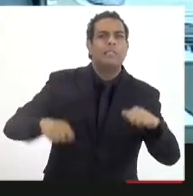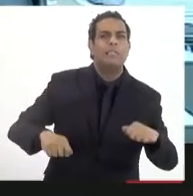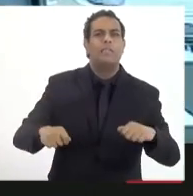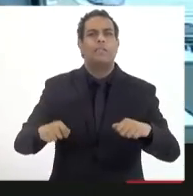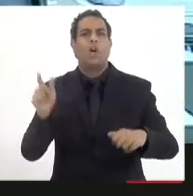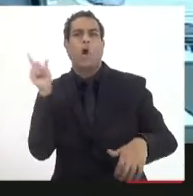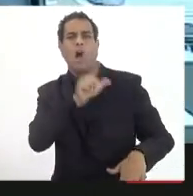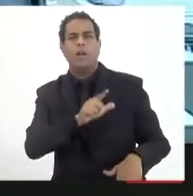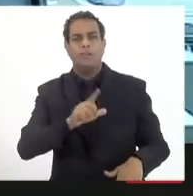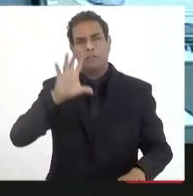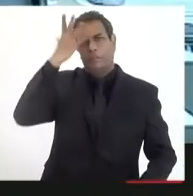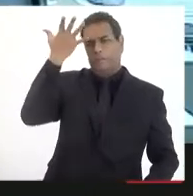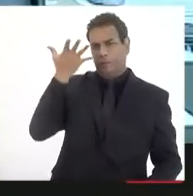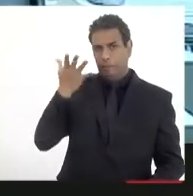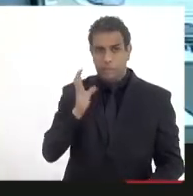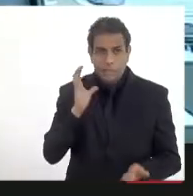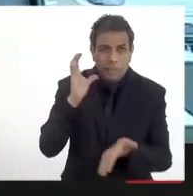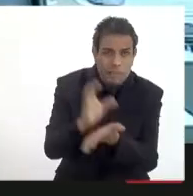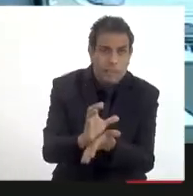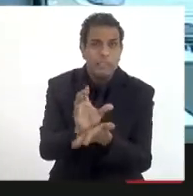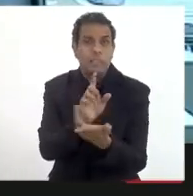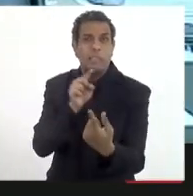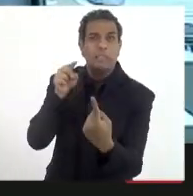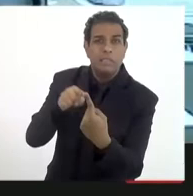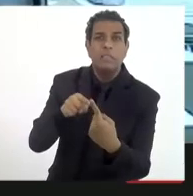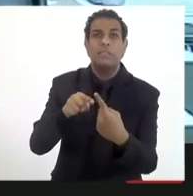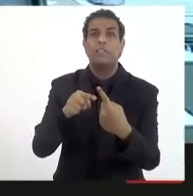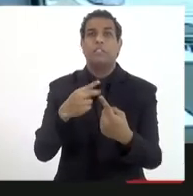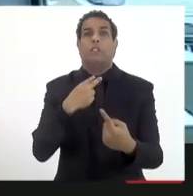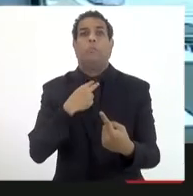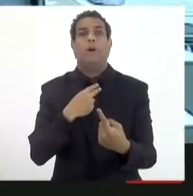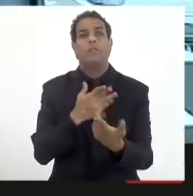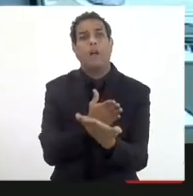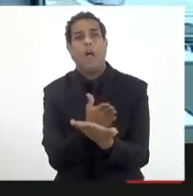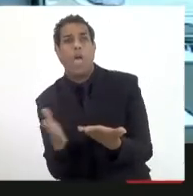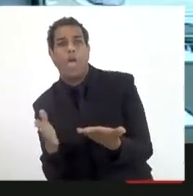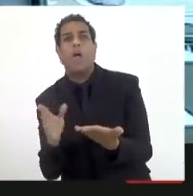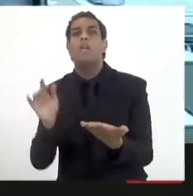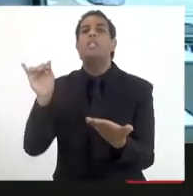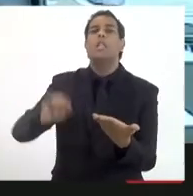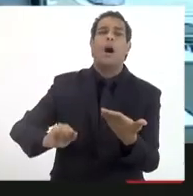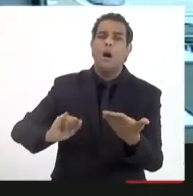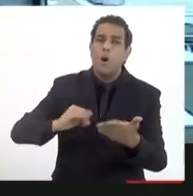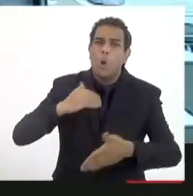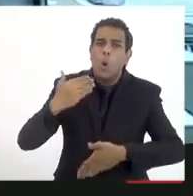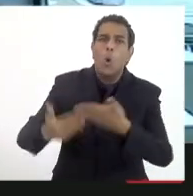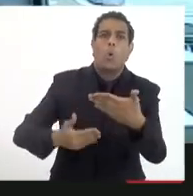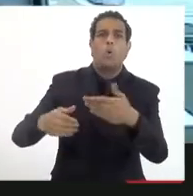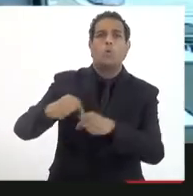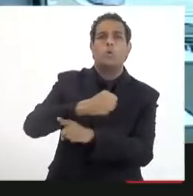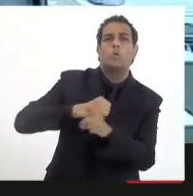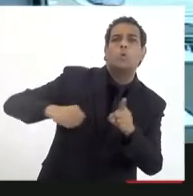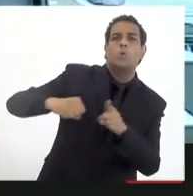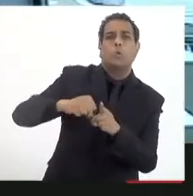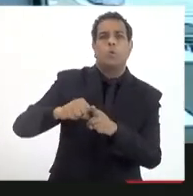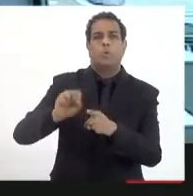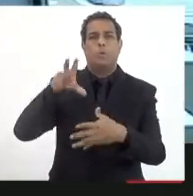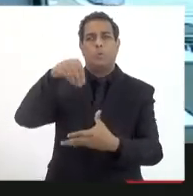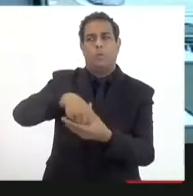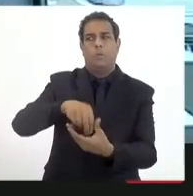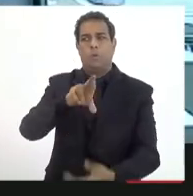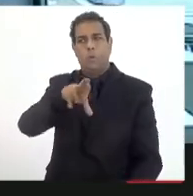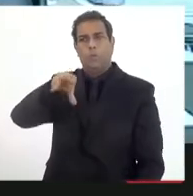acontecer, esse fundo tem que ficar fora desse regime porque é o que vai permitir o desenvolvimento do Estado.